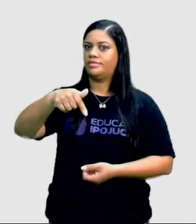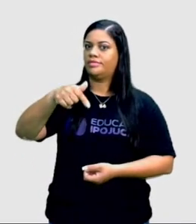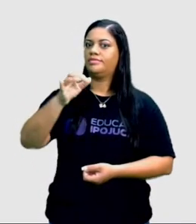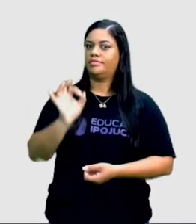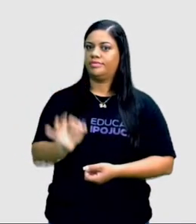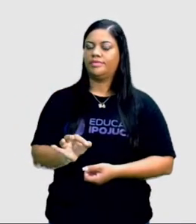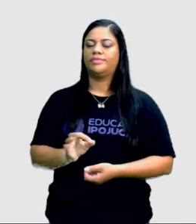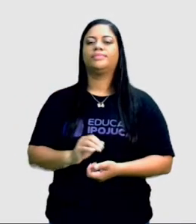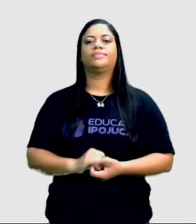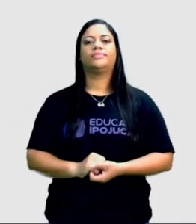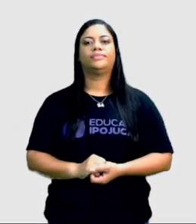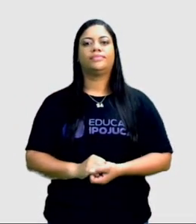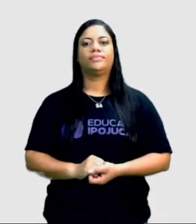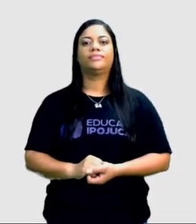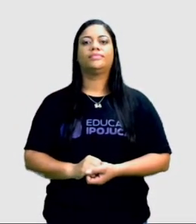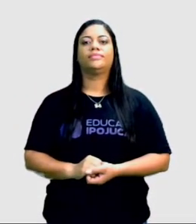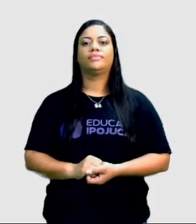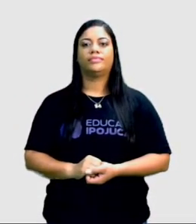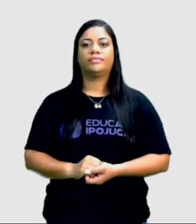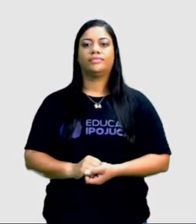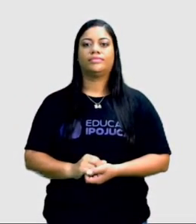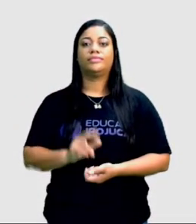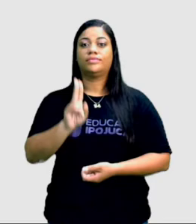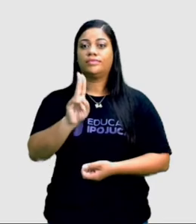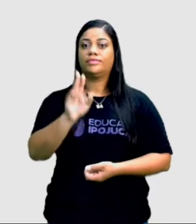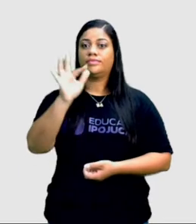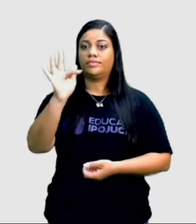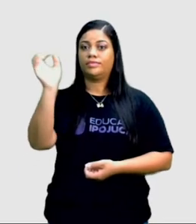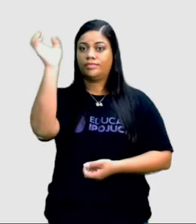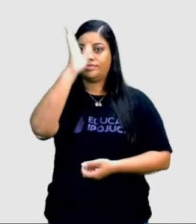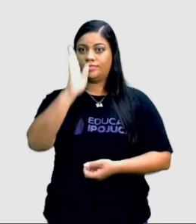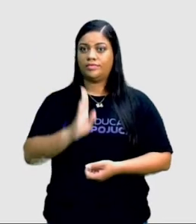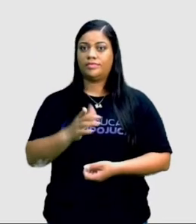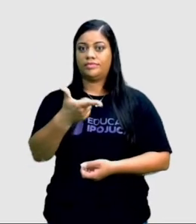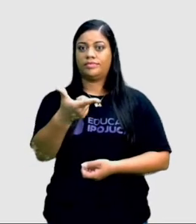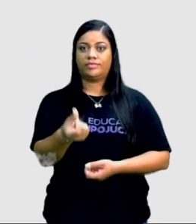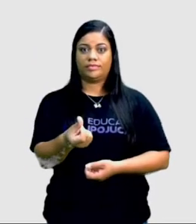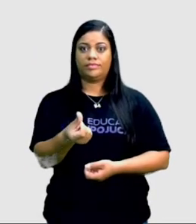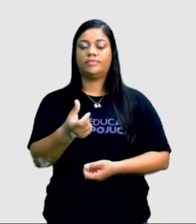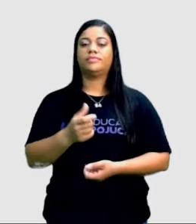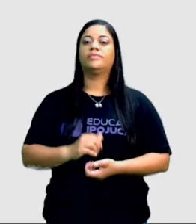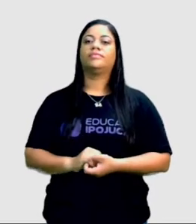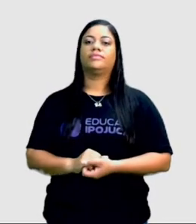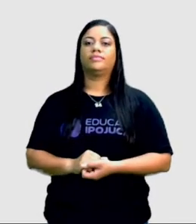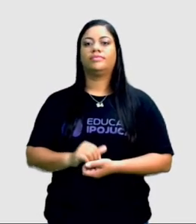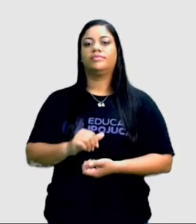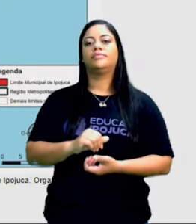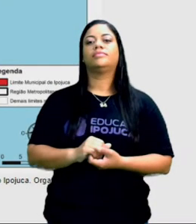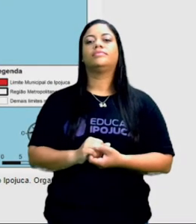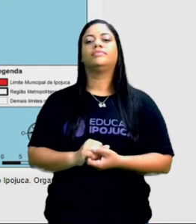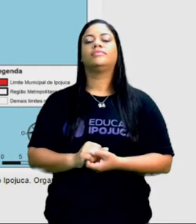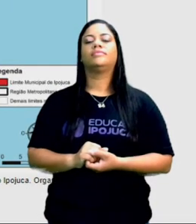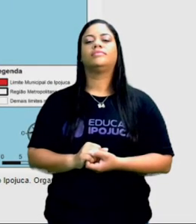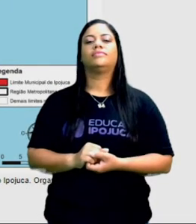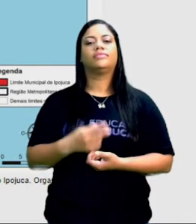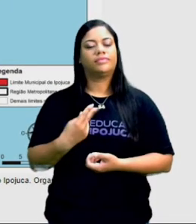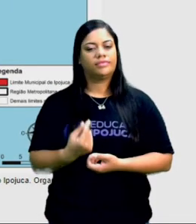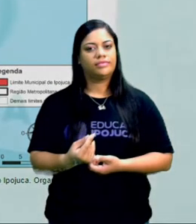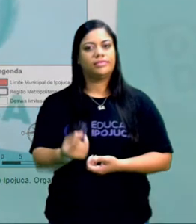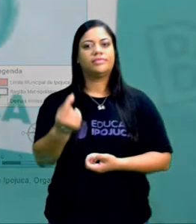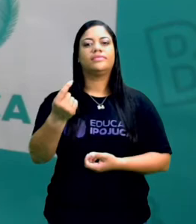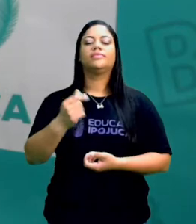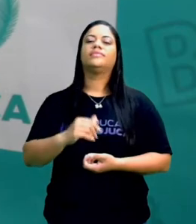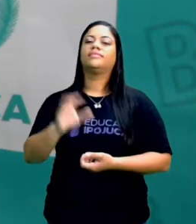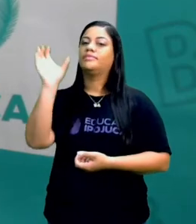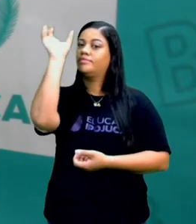não é? Unidades federais brasileiras, 26 federativas, 27. E assim a gente vai